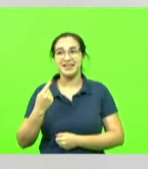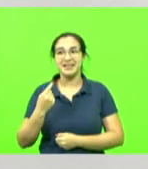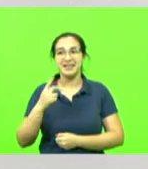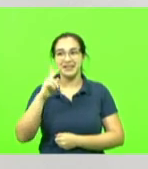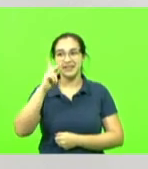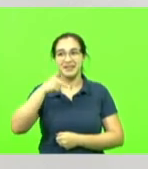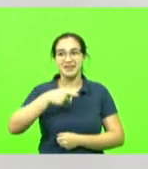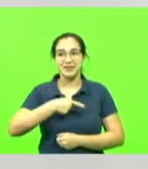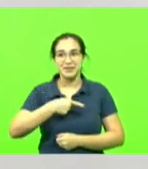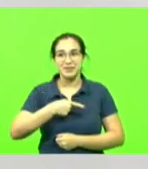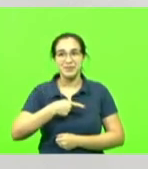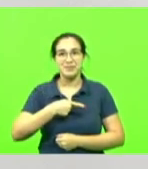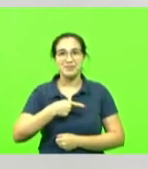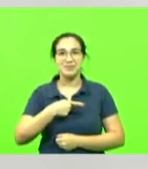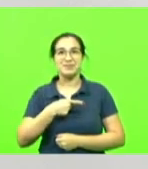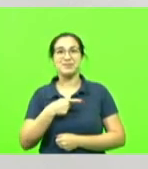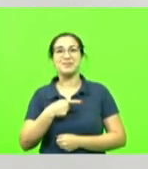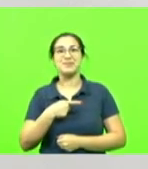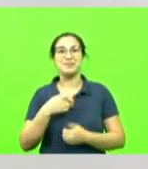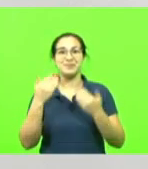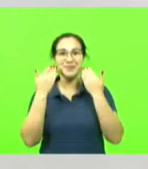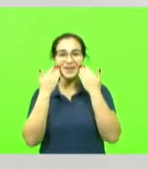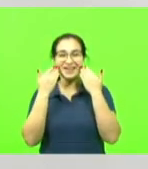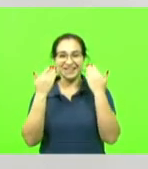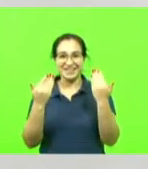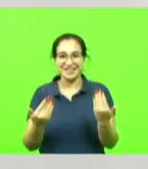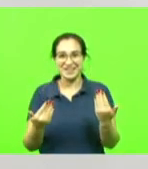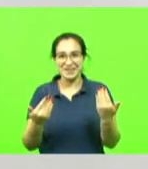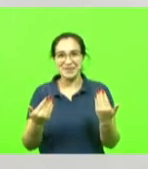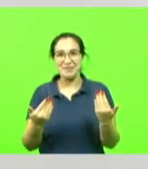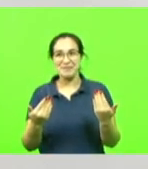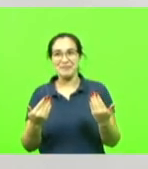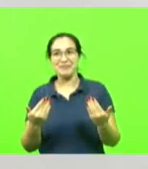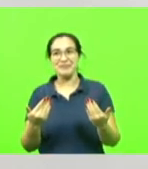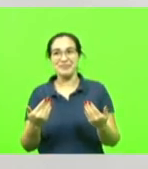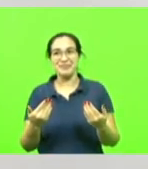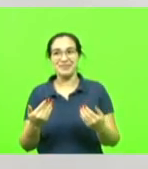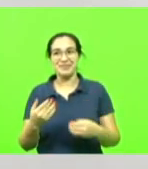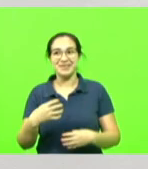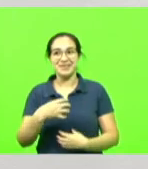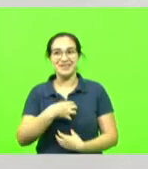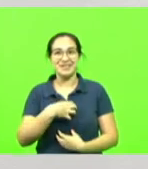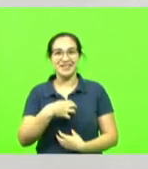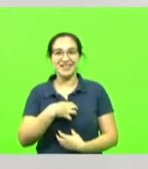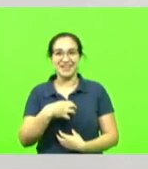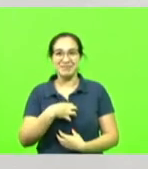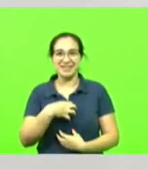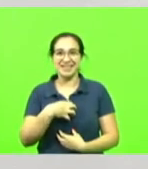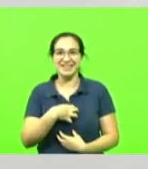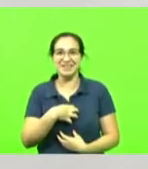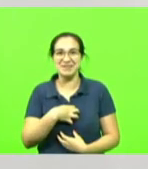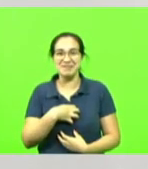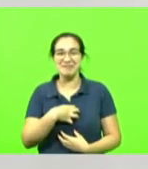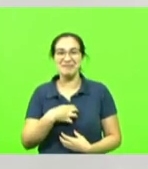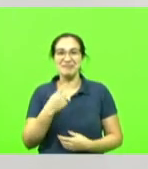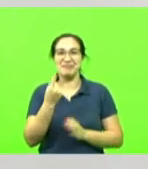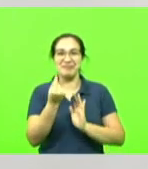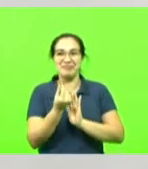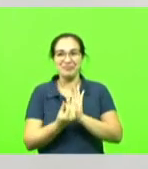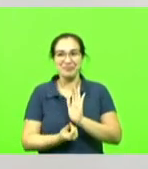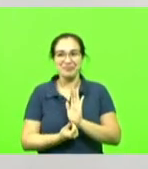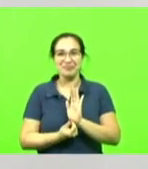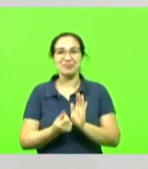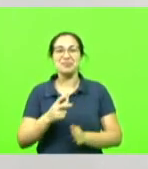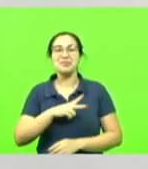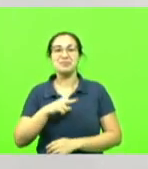própria, quem está mostrando um verdadeiro sentimento, deputado Jessel Lopes, de preocupação com o dinheiro do contribuinte, que é o